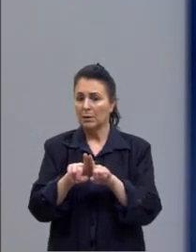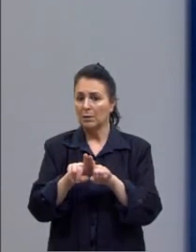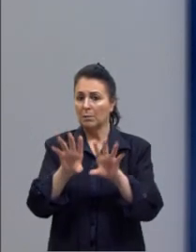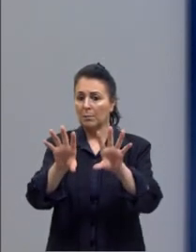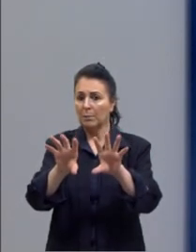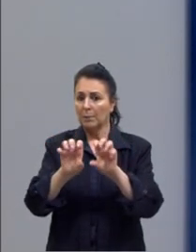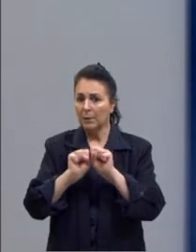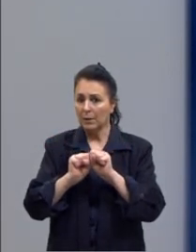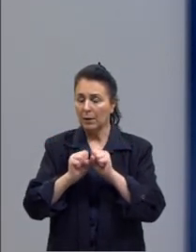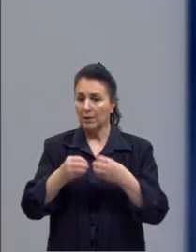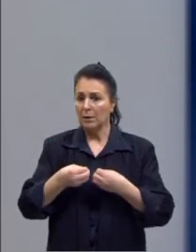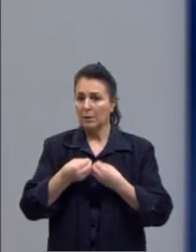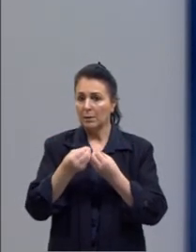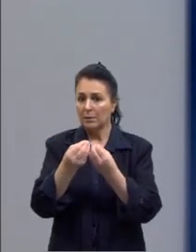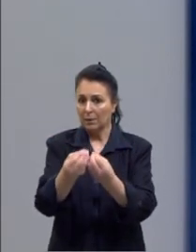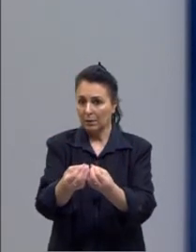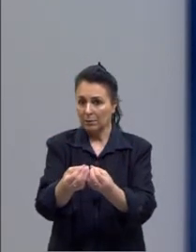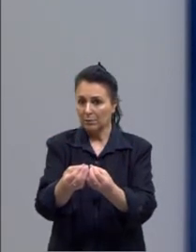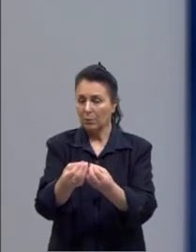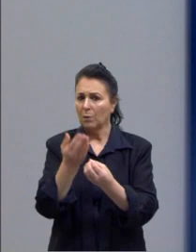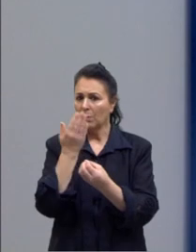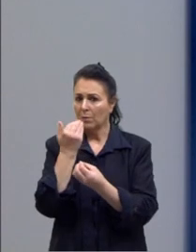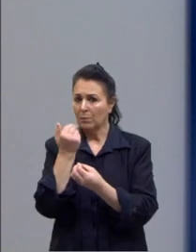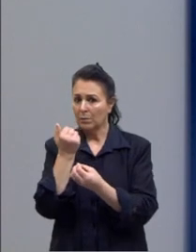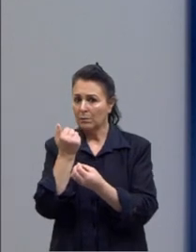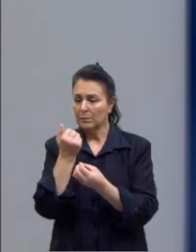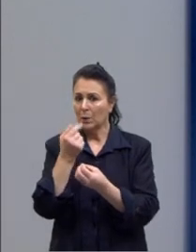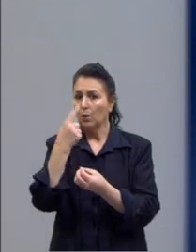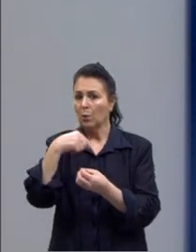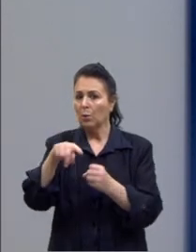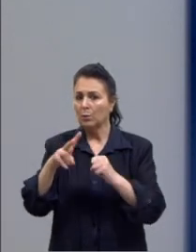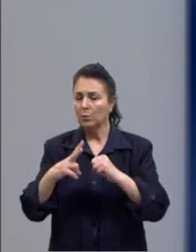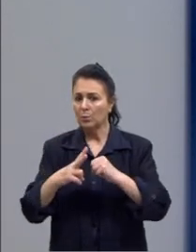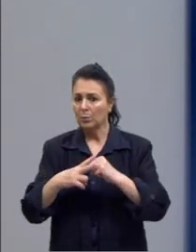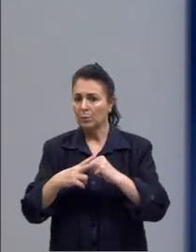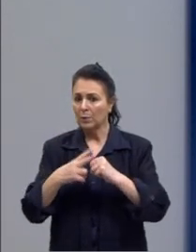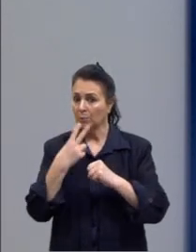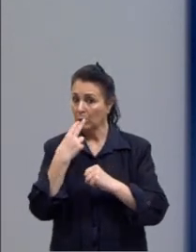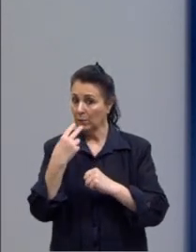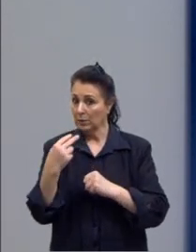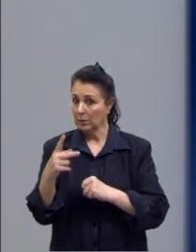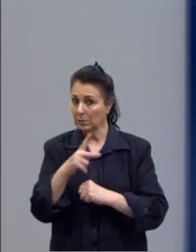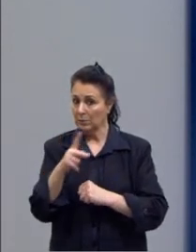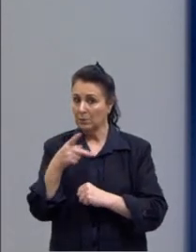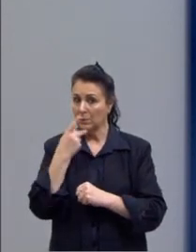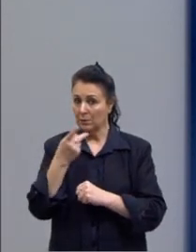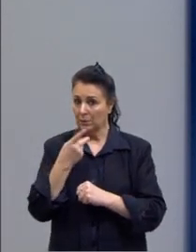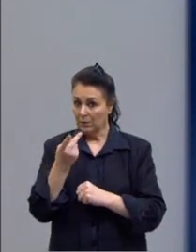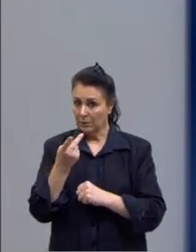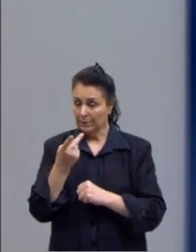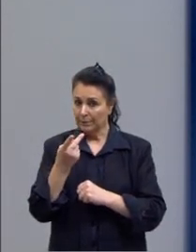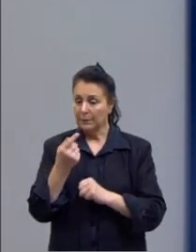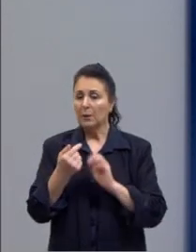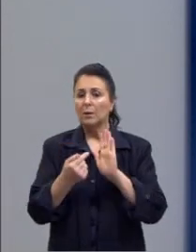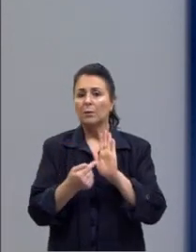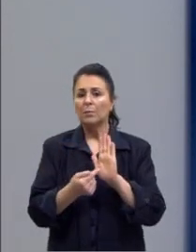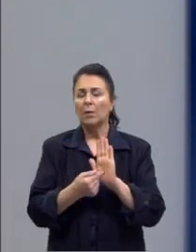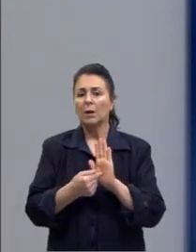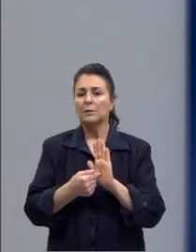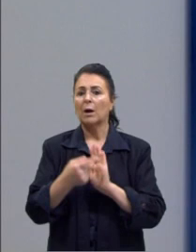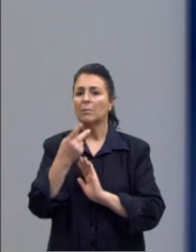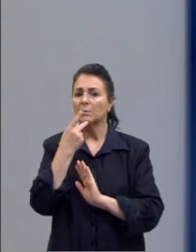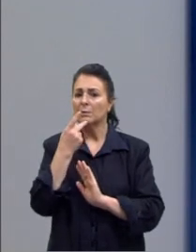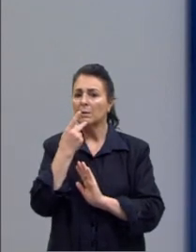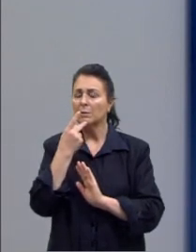O feed, que é o verbo alimentar. O can, que é o verbo que me mostra a possibilidade de alguma coisa acontecer.